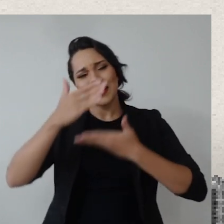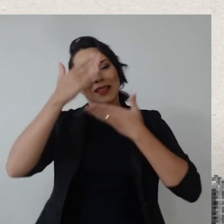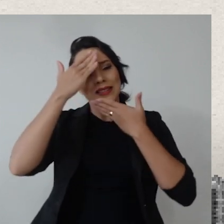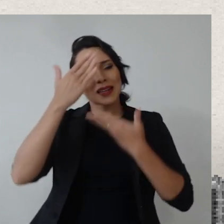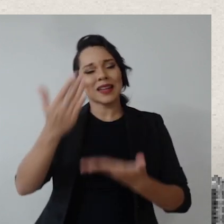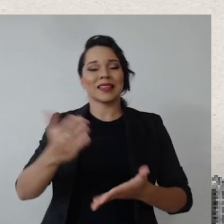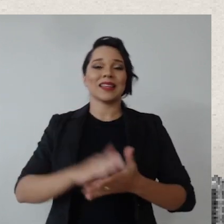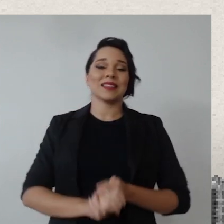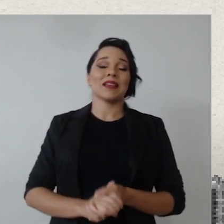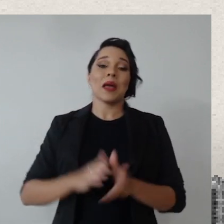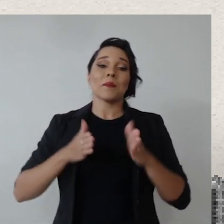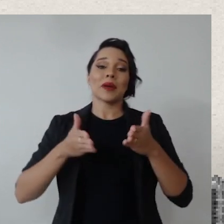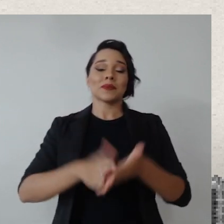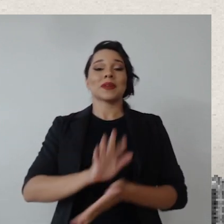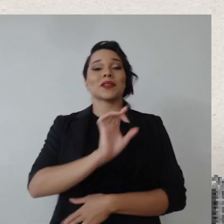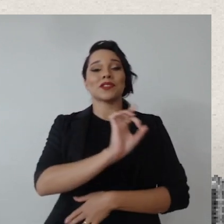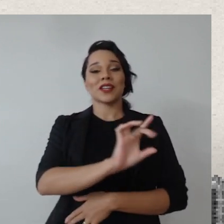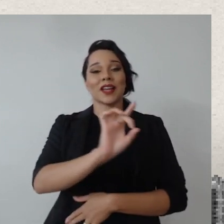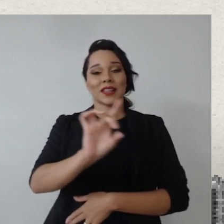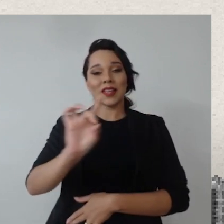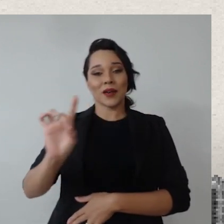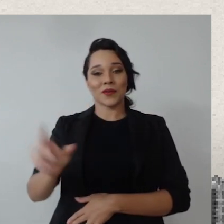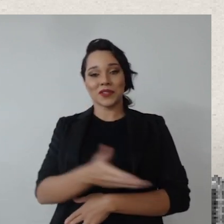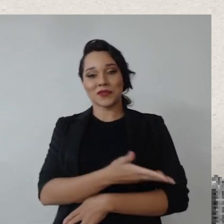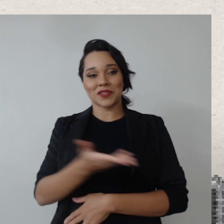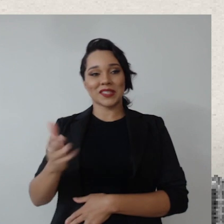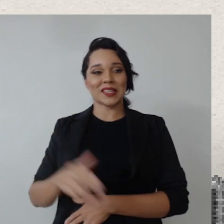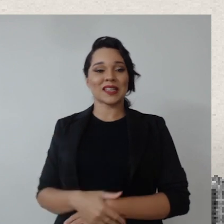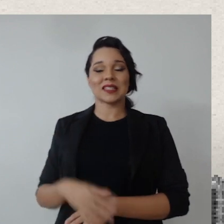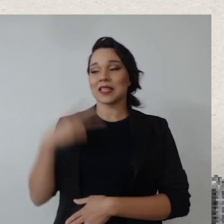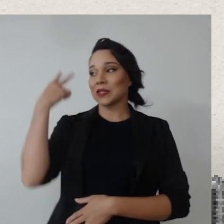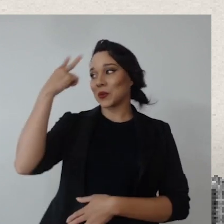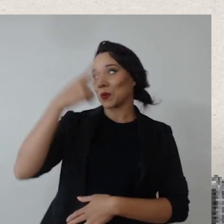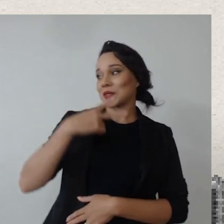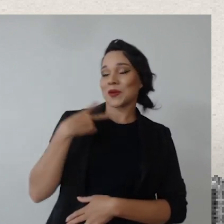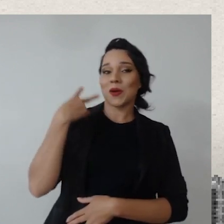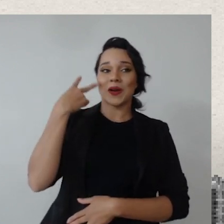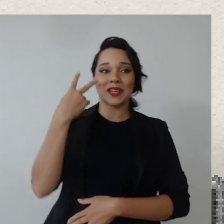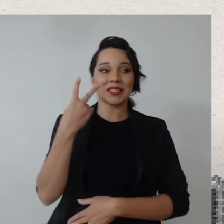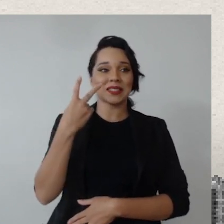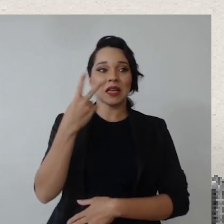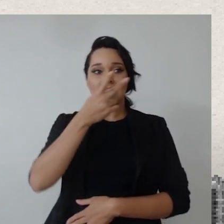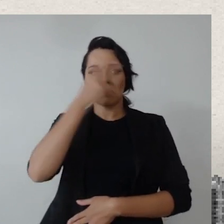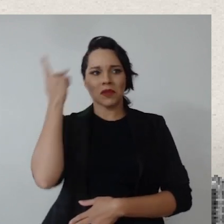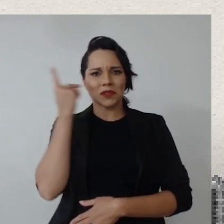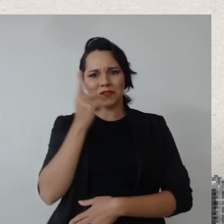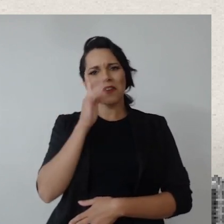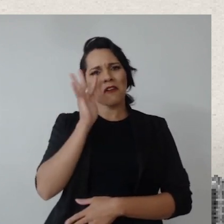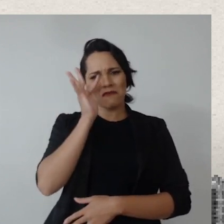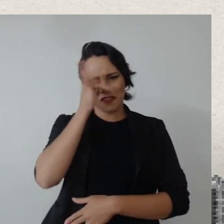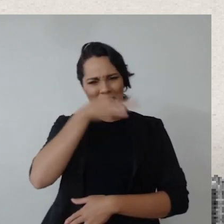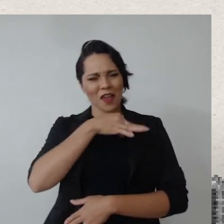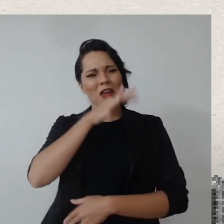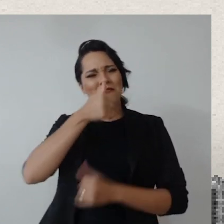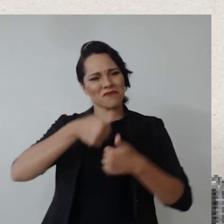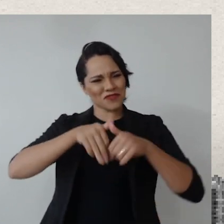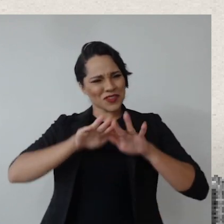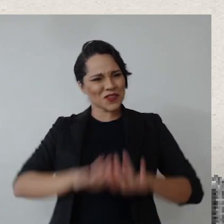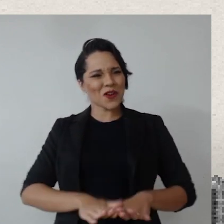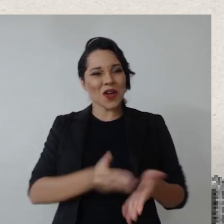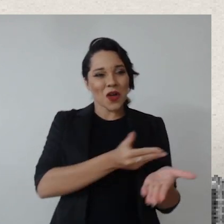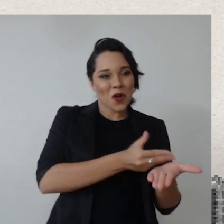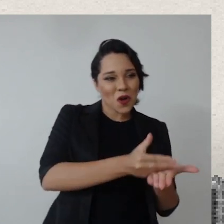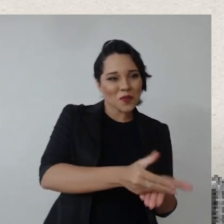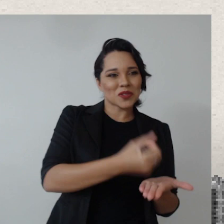imensamente a participação de cada um de vocês, ao longo dessas duas horas, o público foi fiel, viu, Renato?